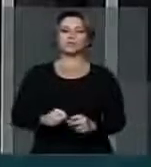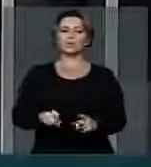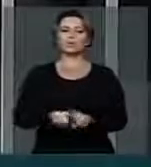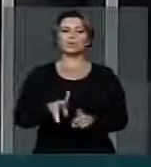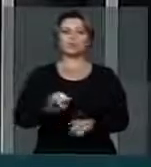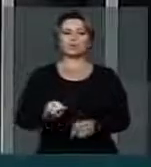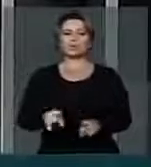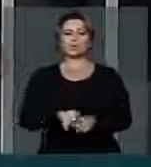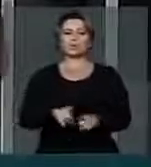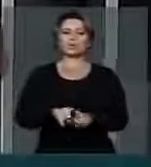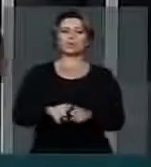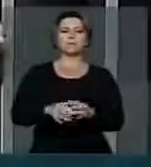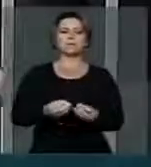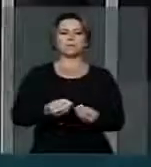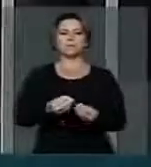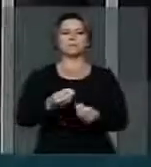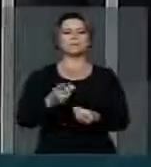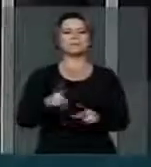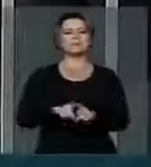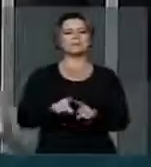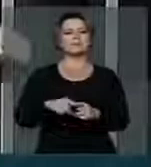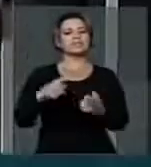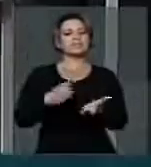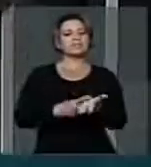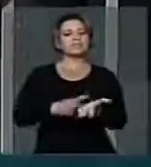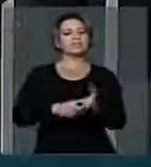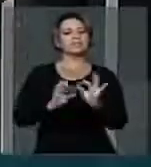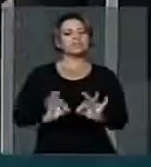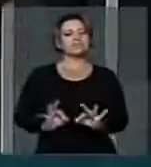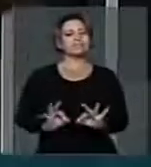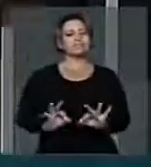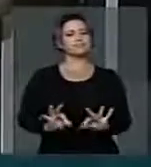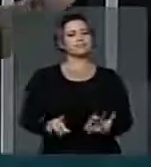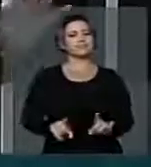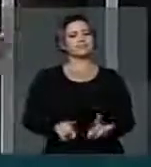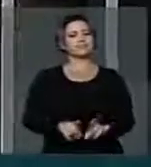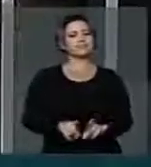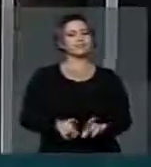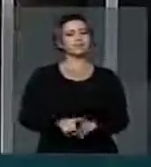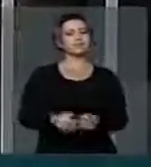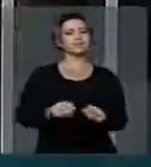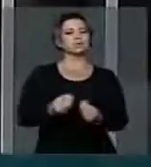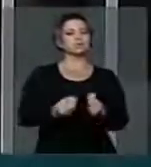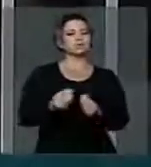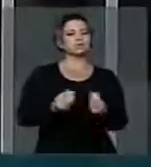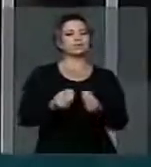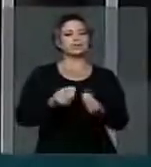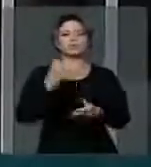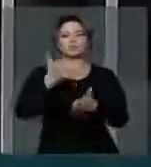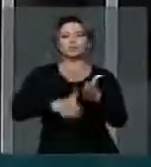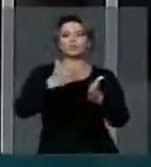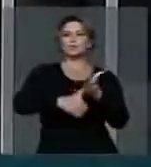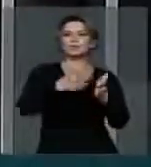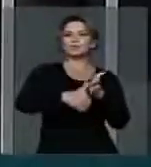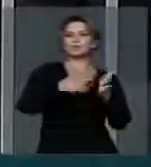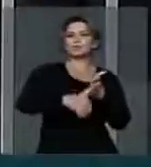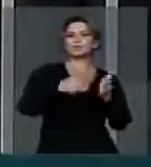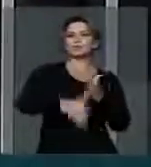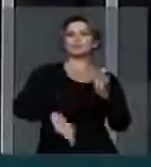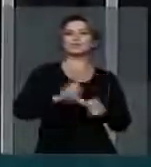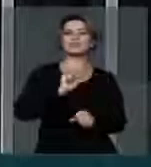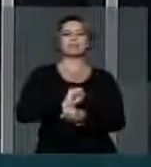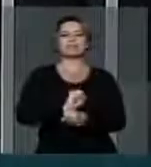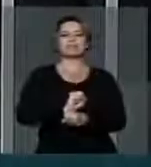Previdência Social, e nós estamos concretamente com esse festival de desonerações e isenções,